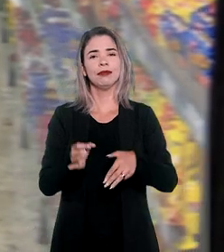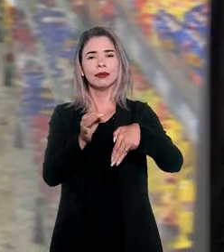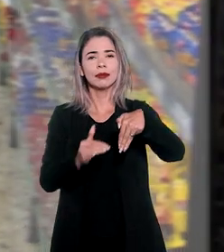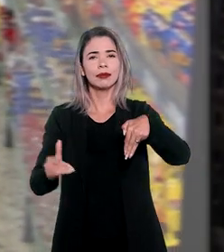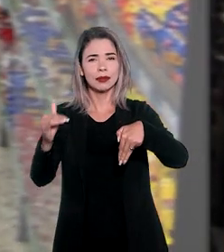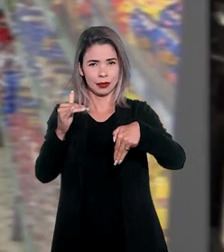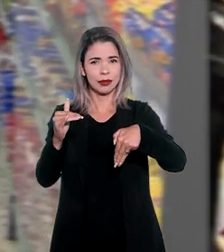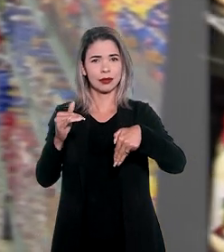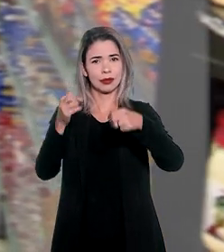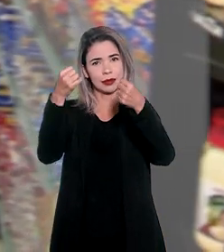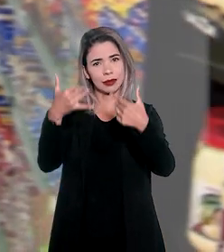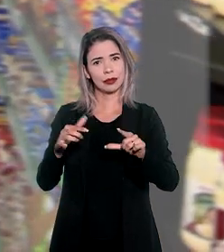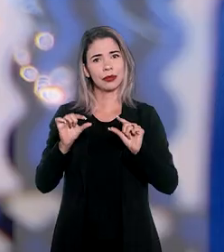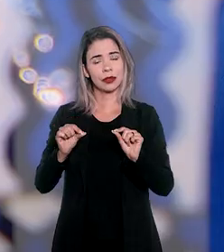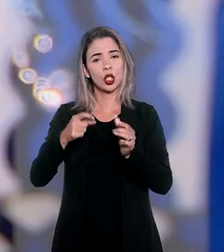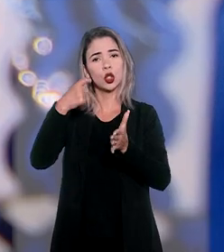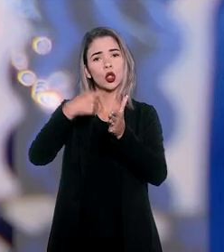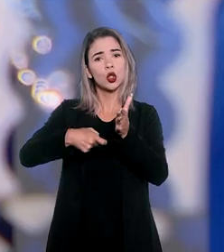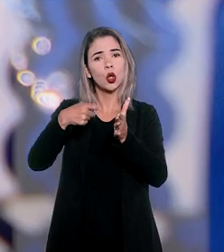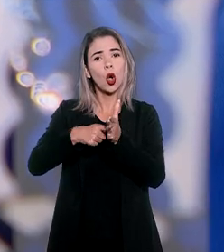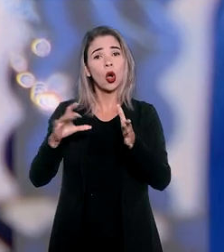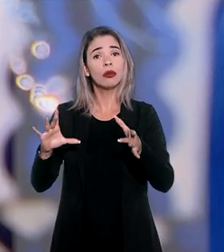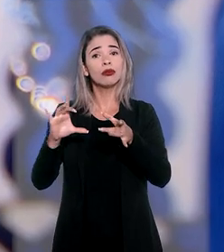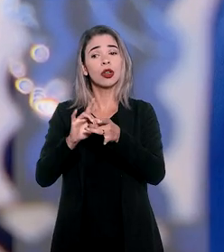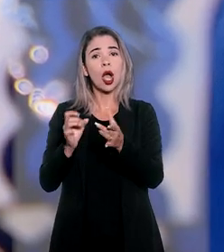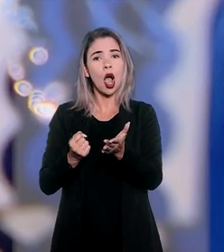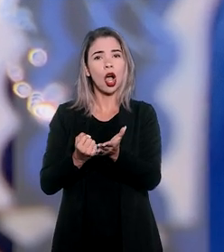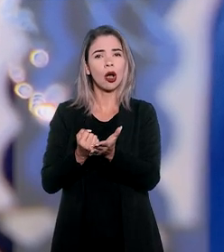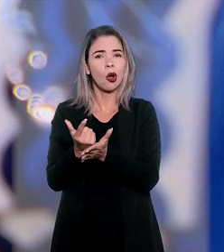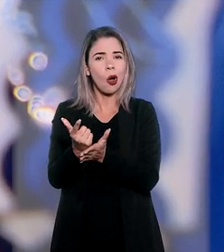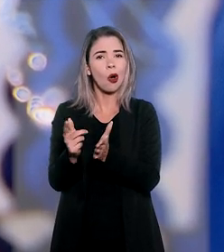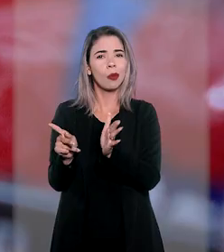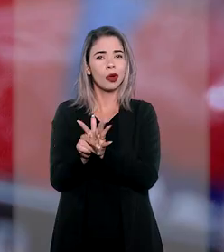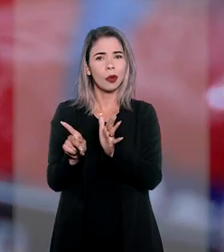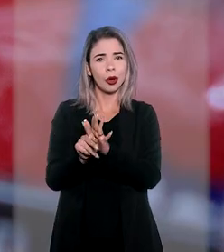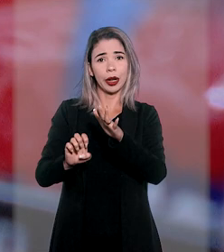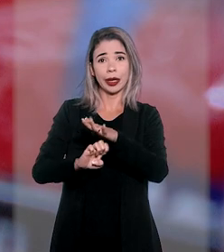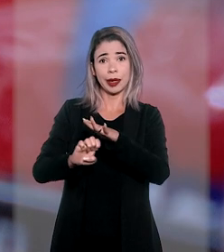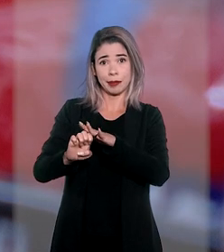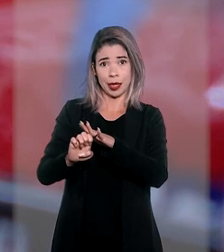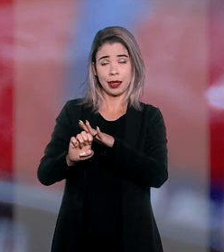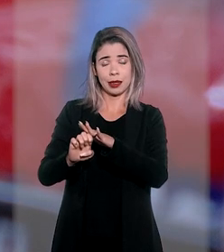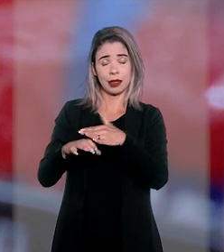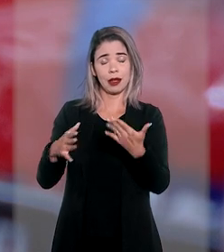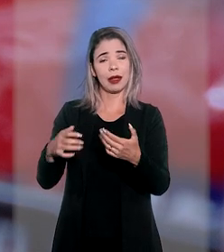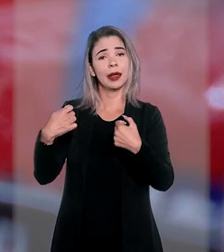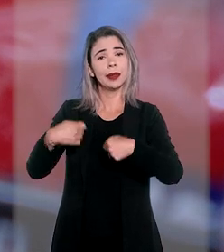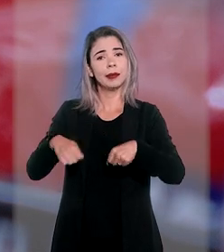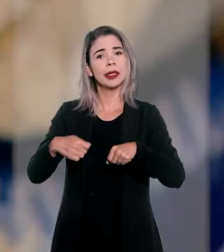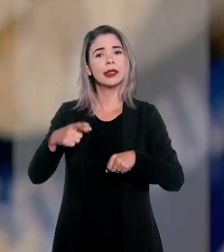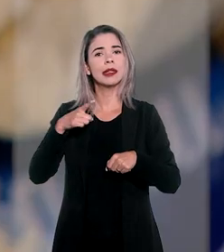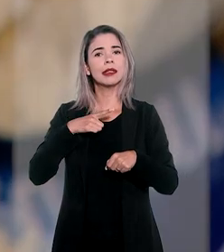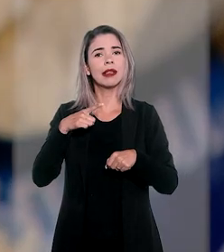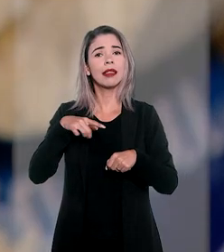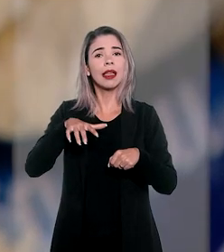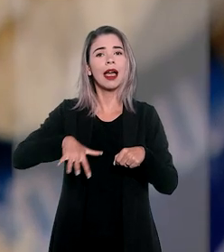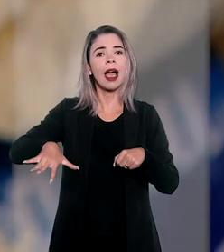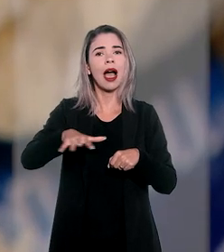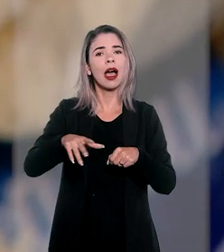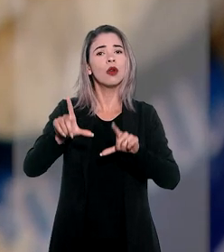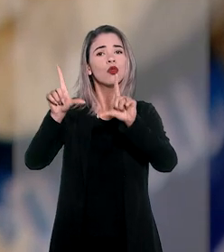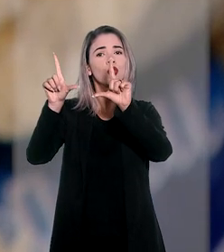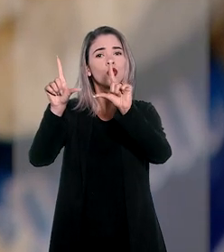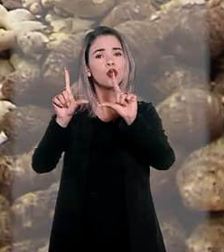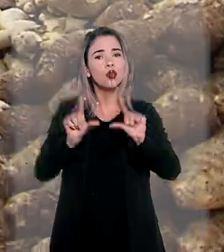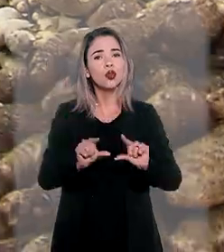relação ao varejista, os descontos condicionados a contraprestações pela empresa compradora devem ser classificados